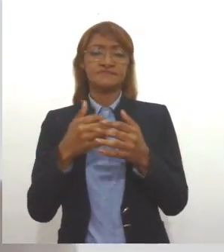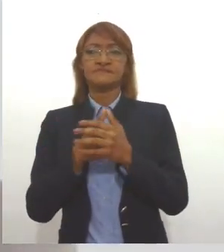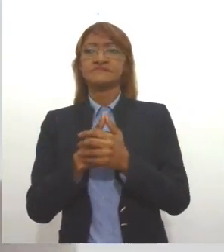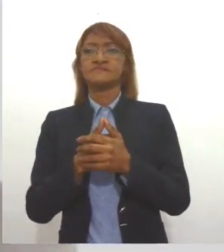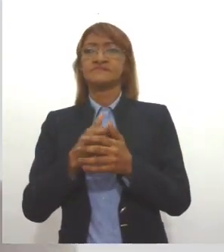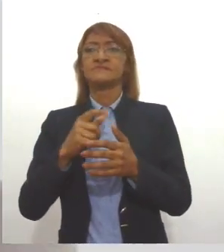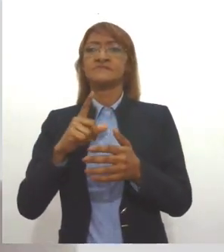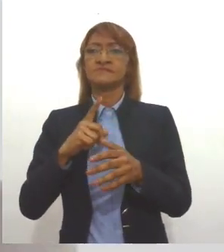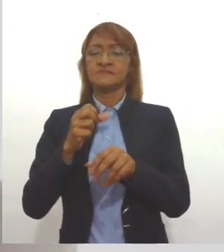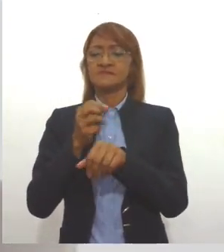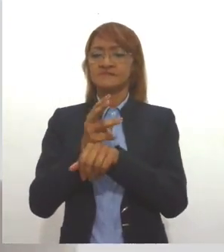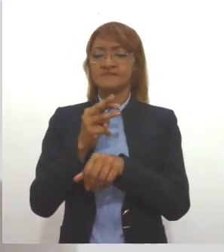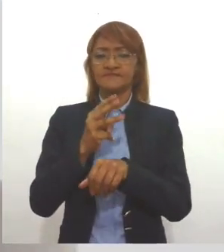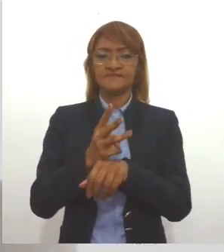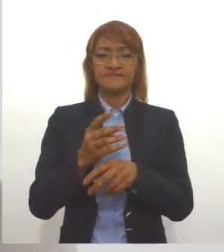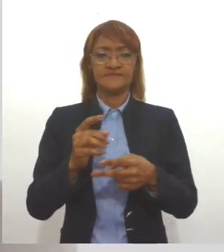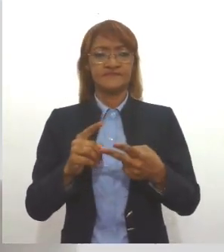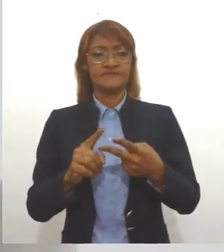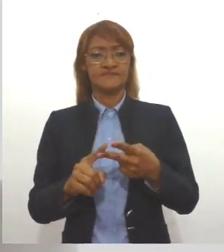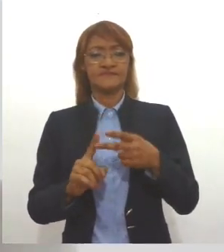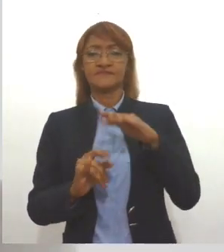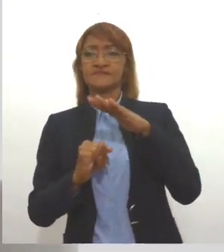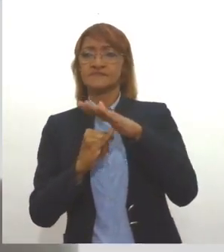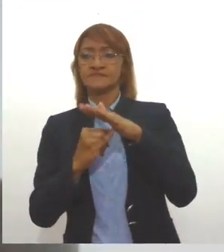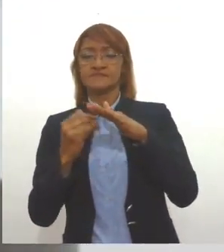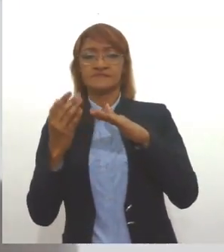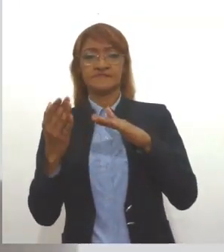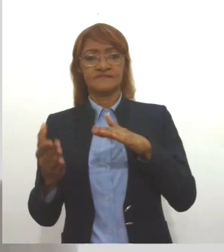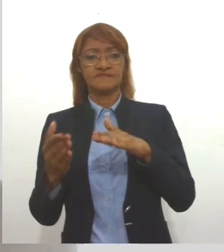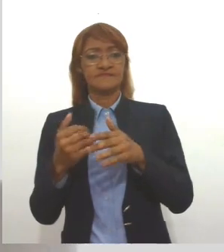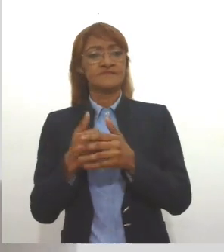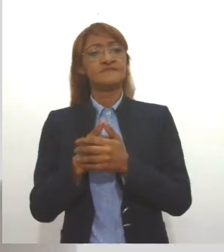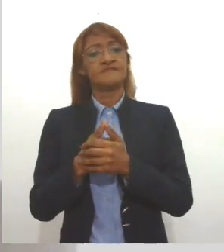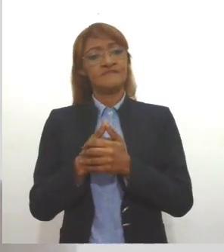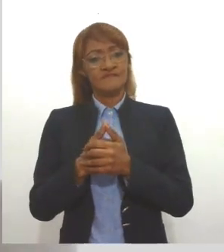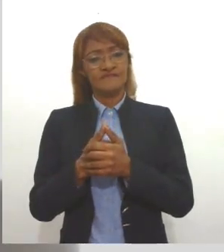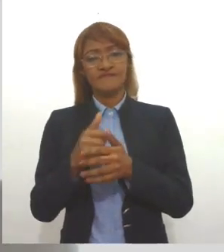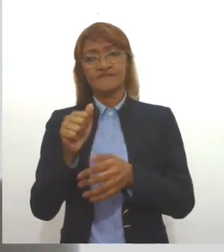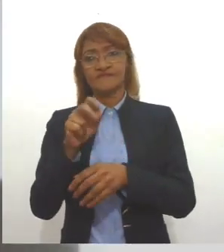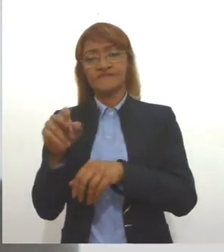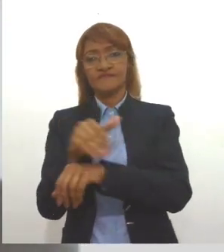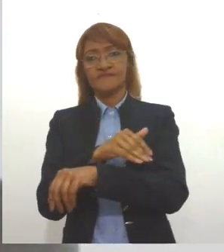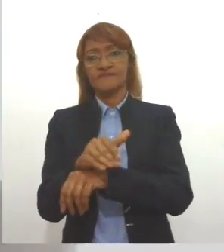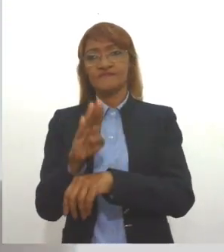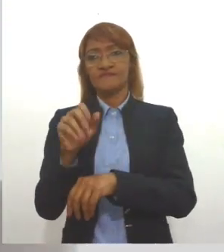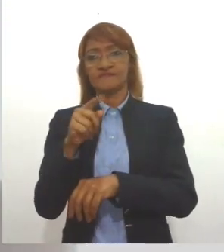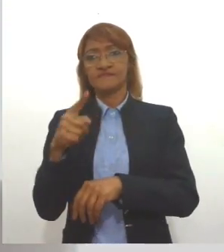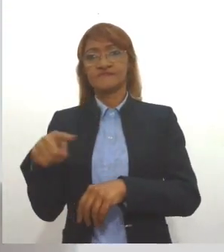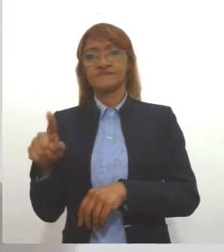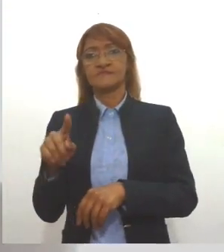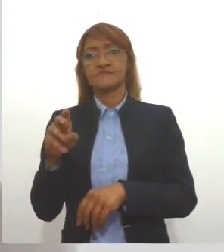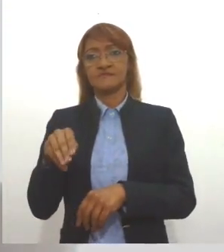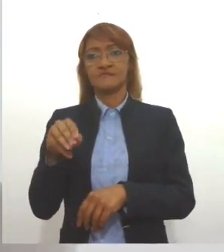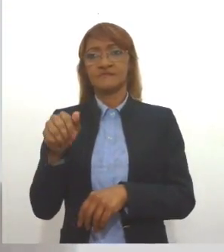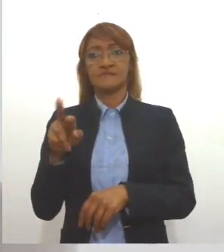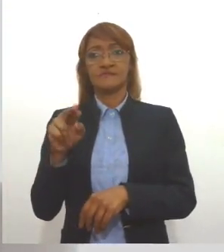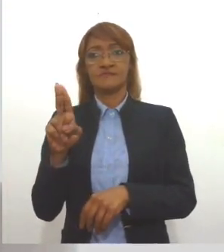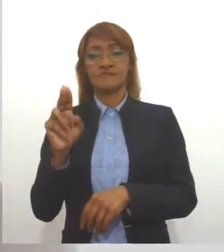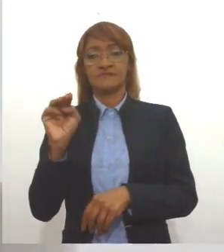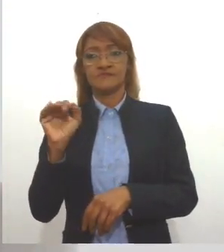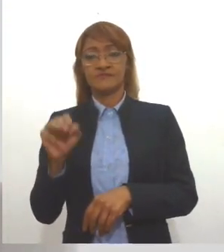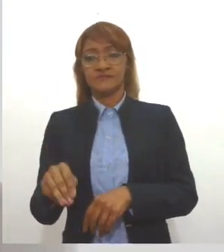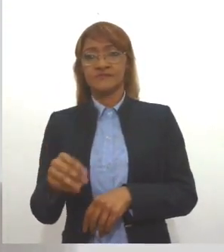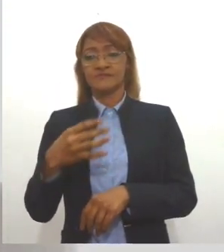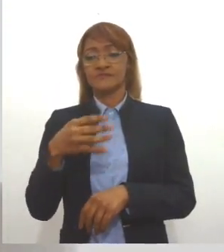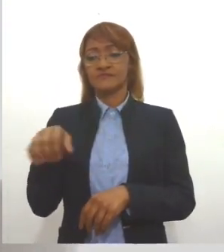WhatsApp, a nossa instituição fica bem centralizada, Avenida Barão de Maruim, 493, Frente do Posto